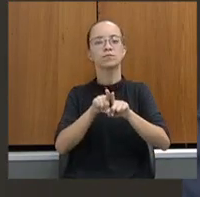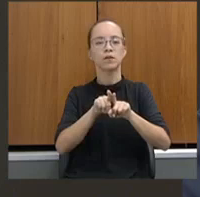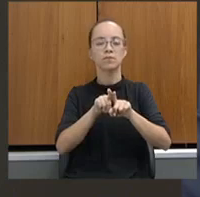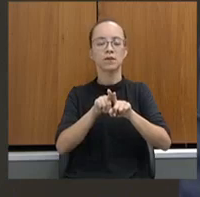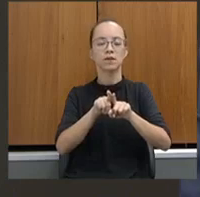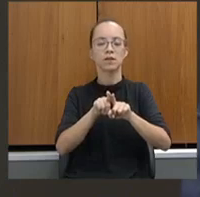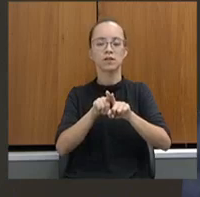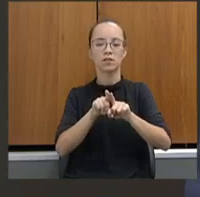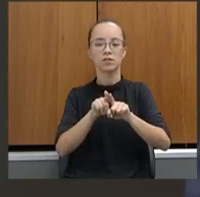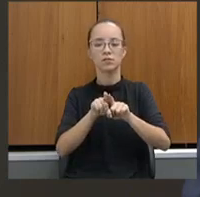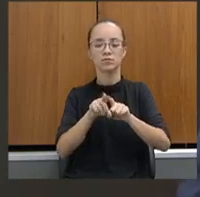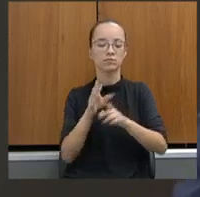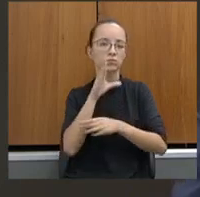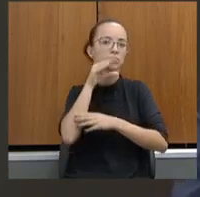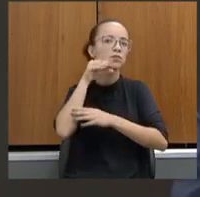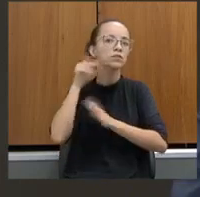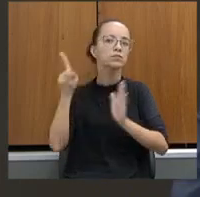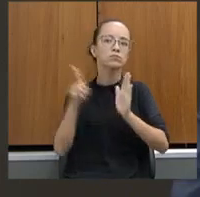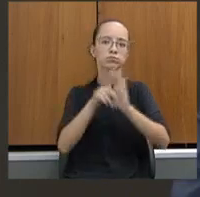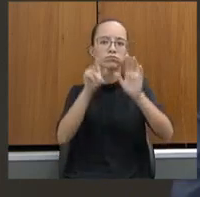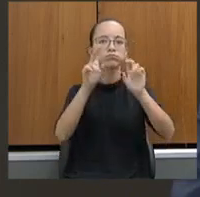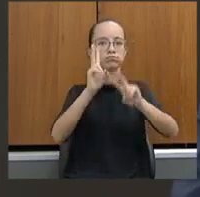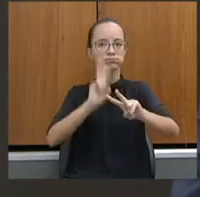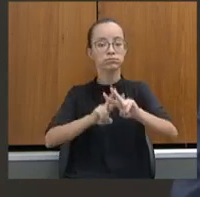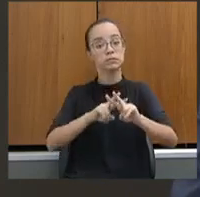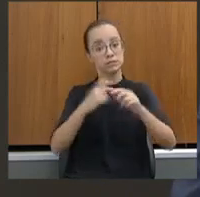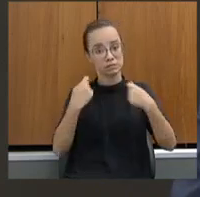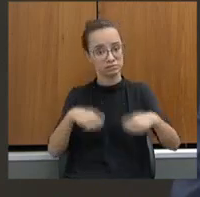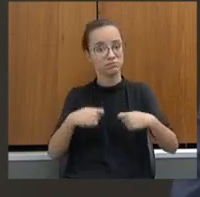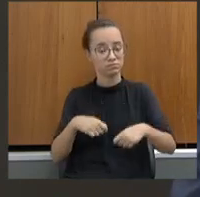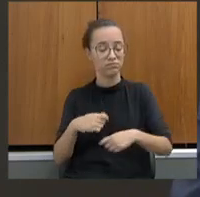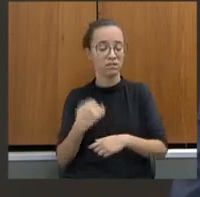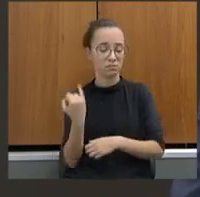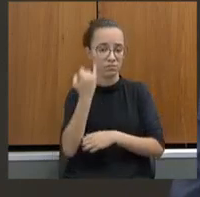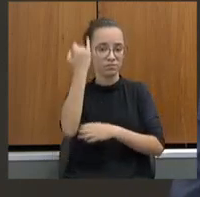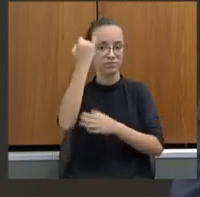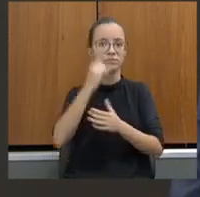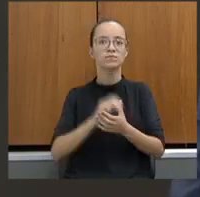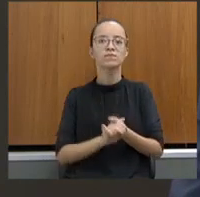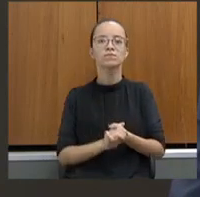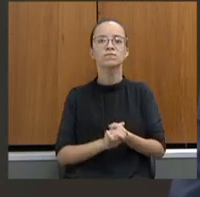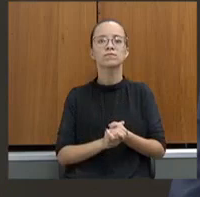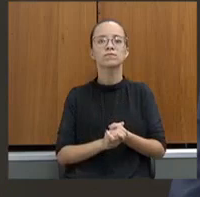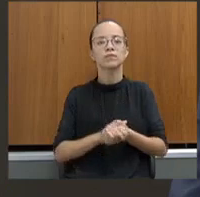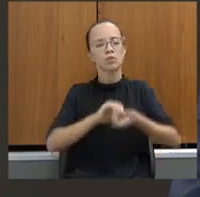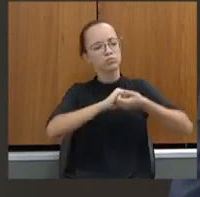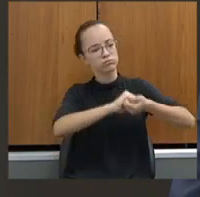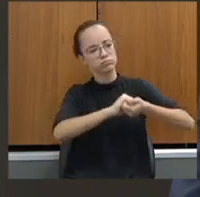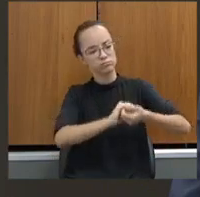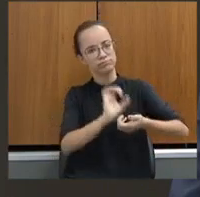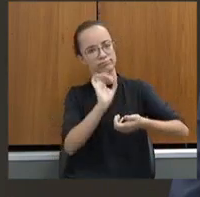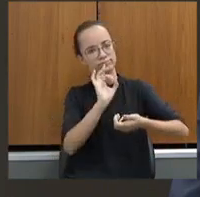também, da mesma forma, a importância é muito grande e a necessidade. Mas, enfim, cumprimentar o mesmo,